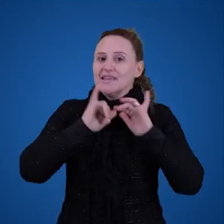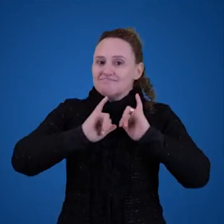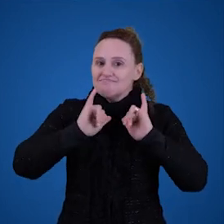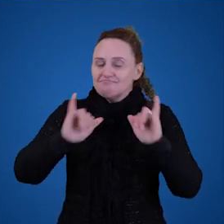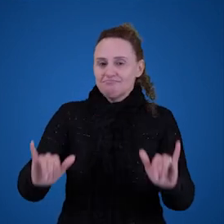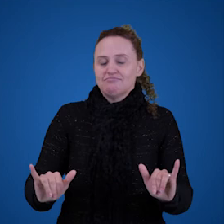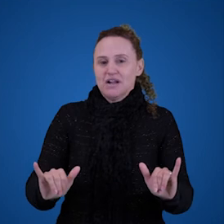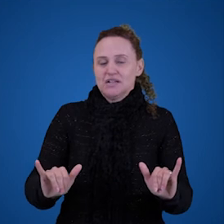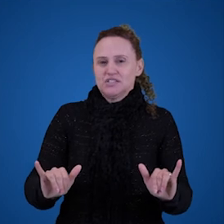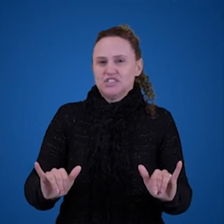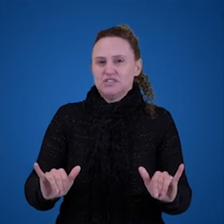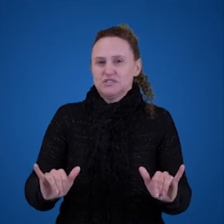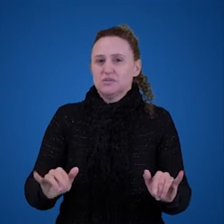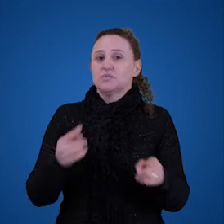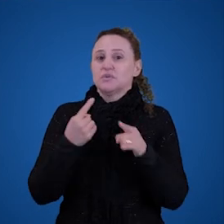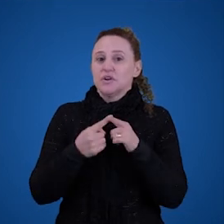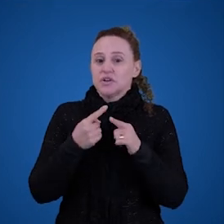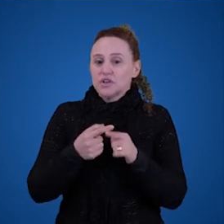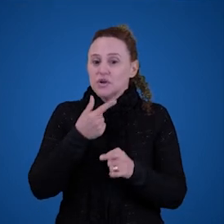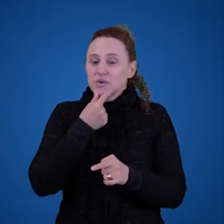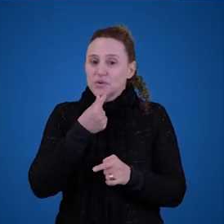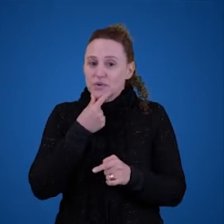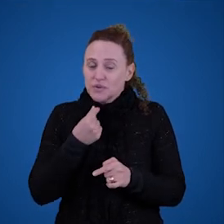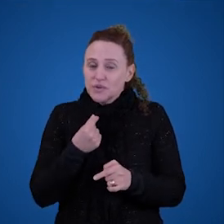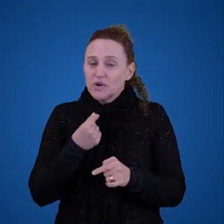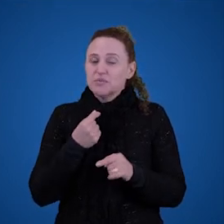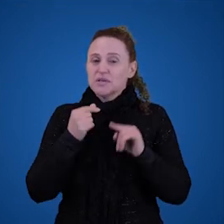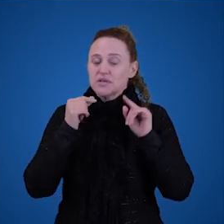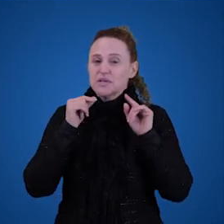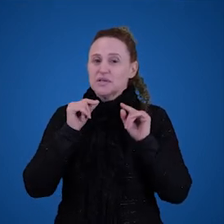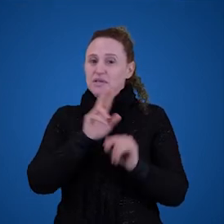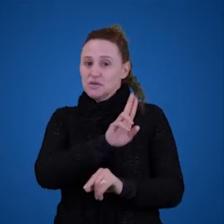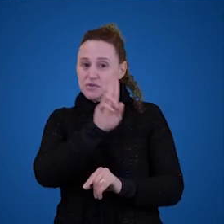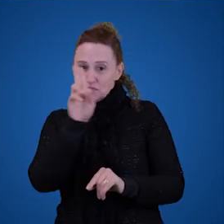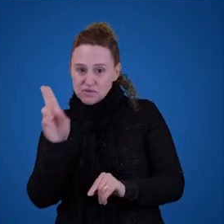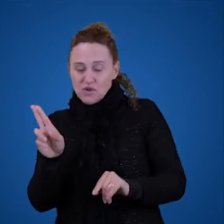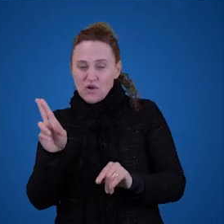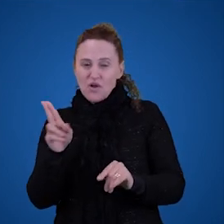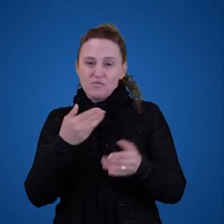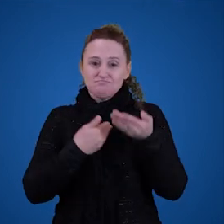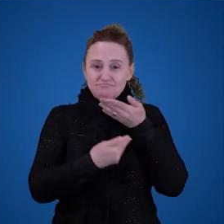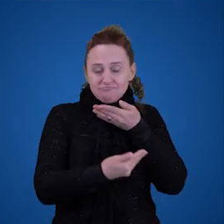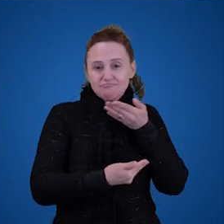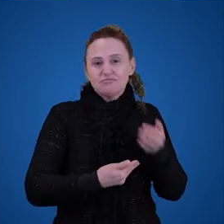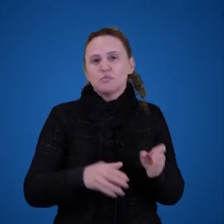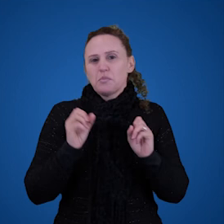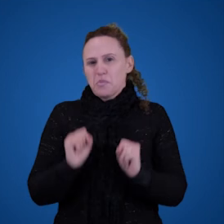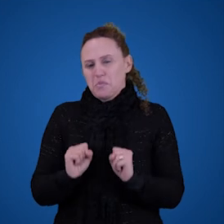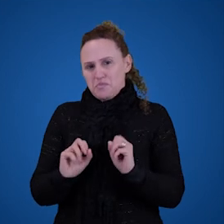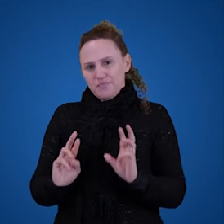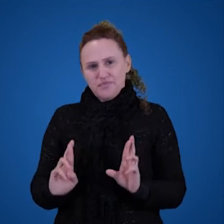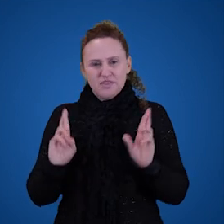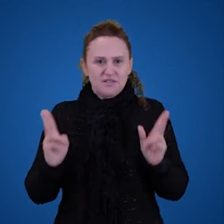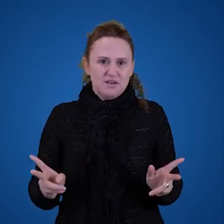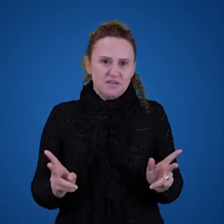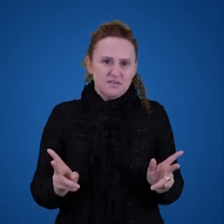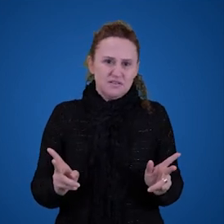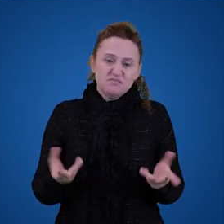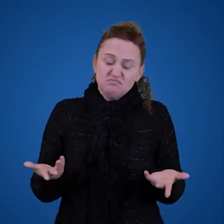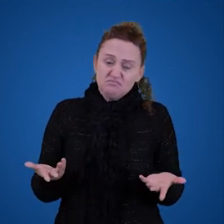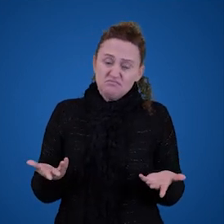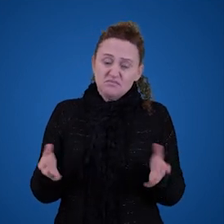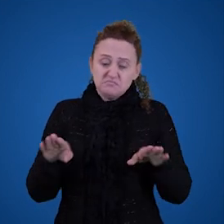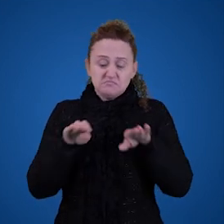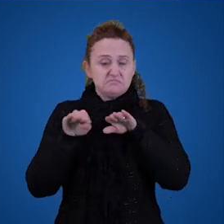porque os nomes envolvidos poderiam ter sido diferentes certo então não pode ser equivalente C não pode ser